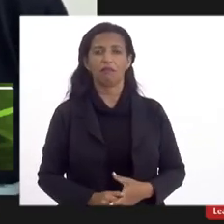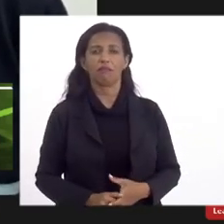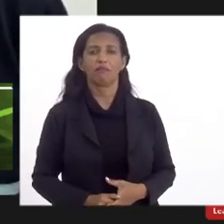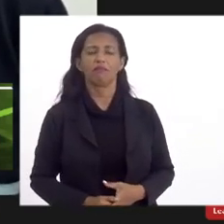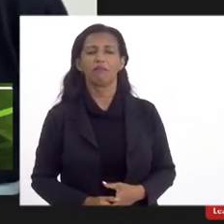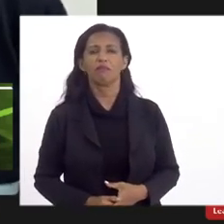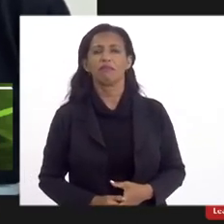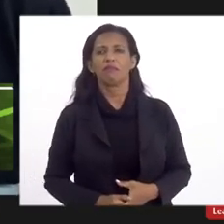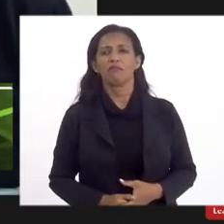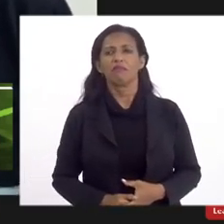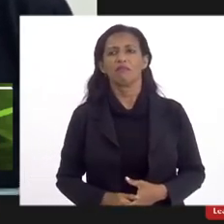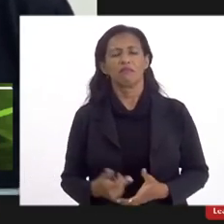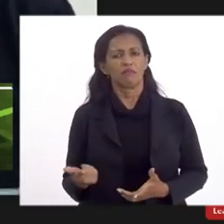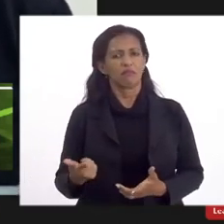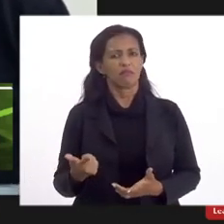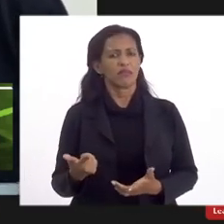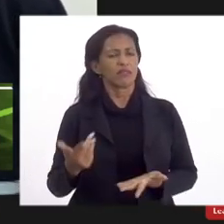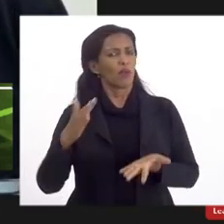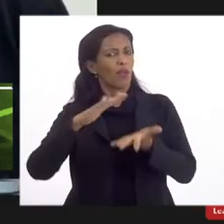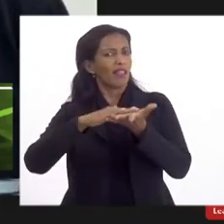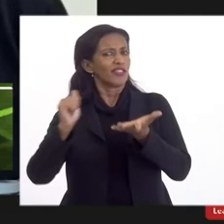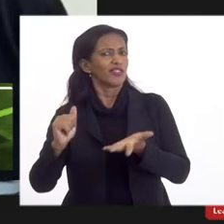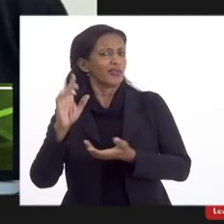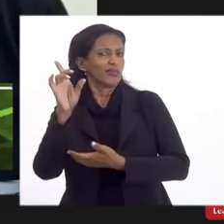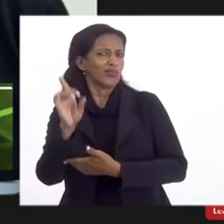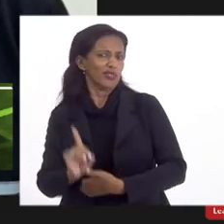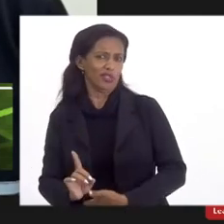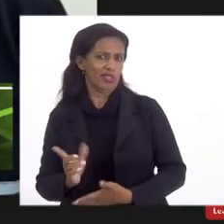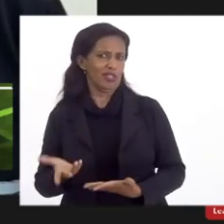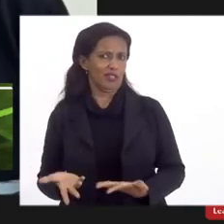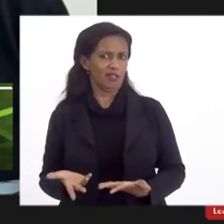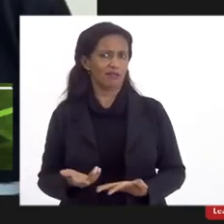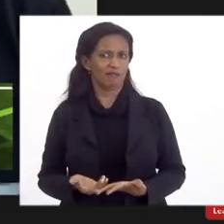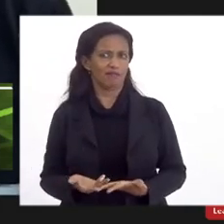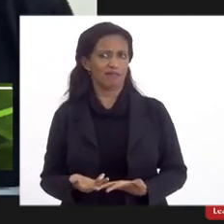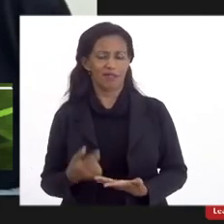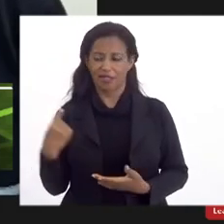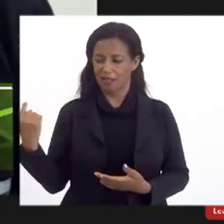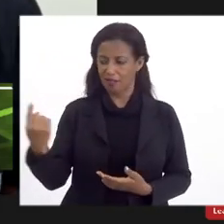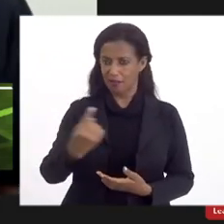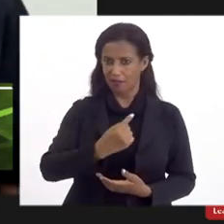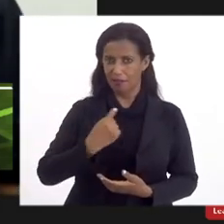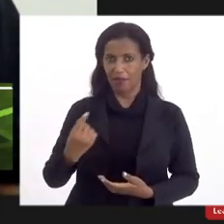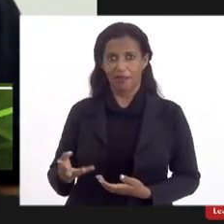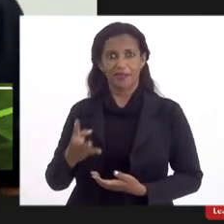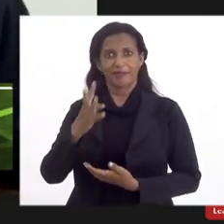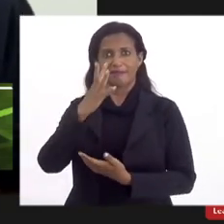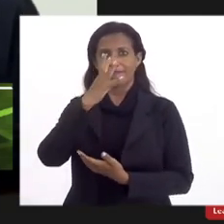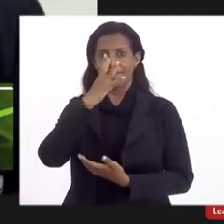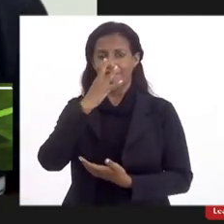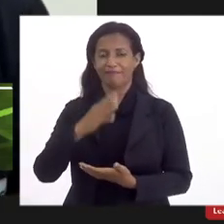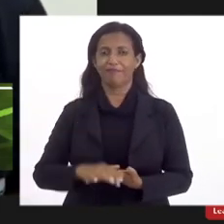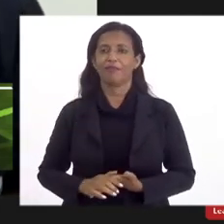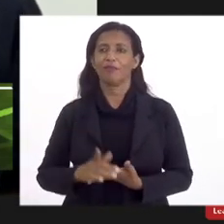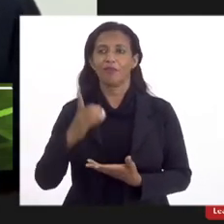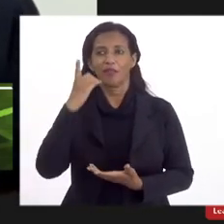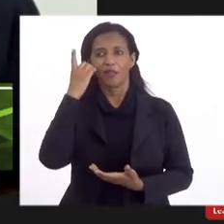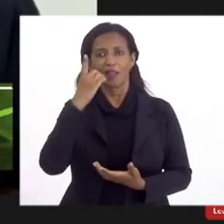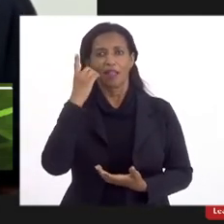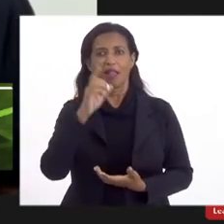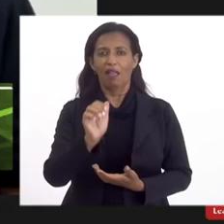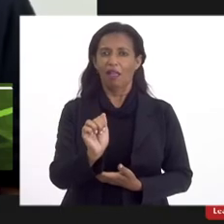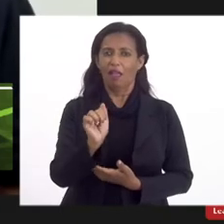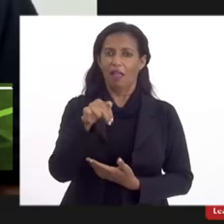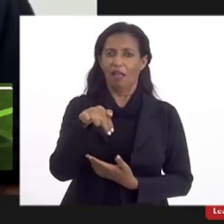pérdice de direito né e para nossa surpresa o deputado Anderson